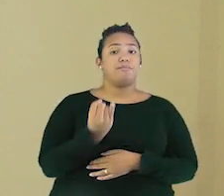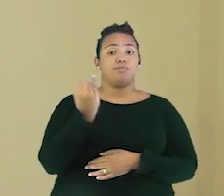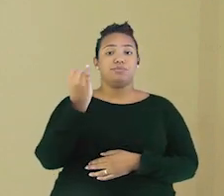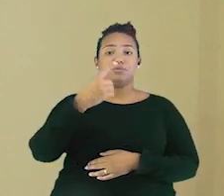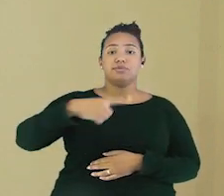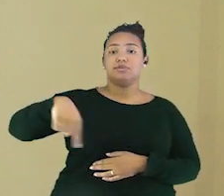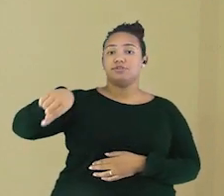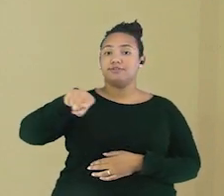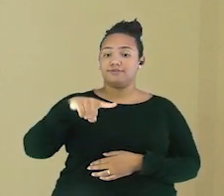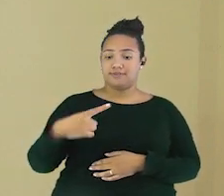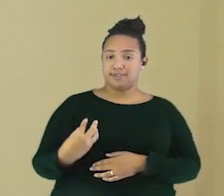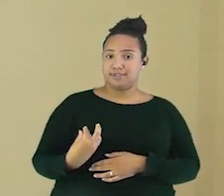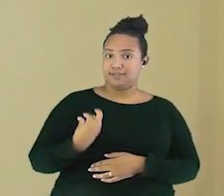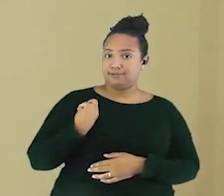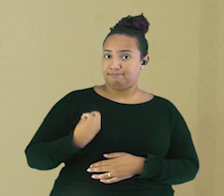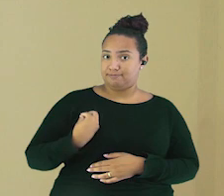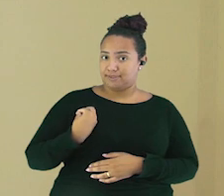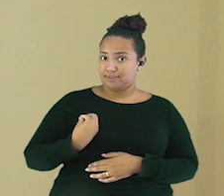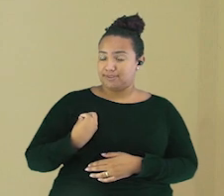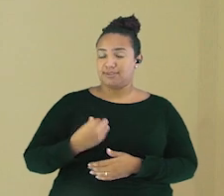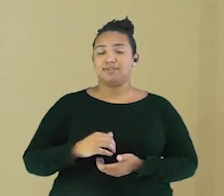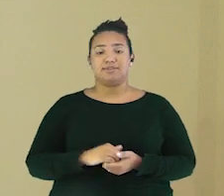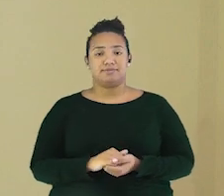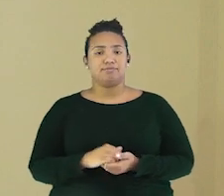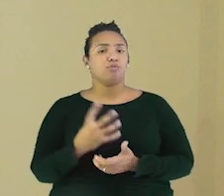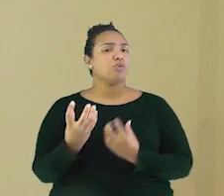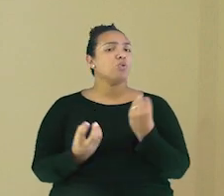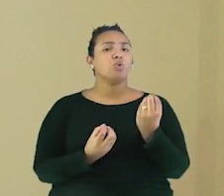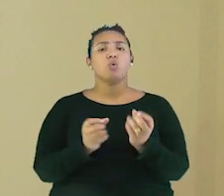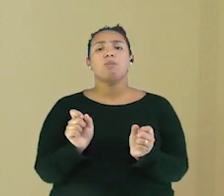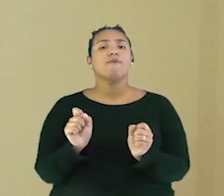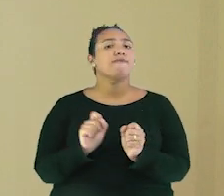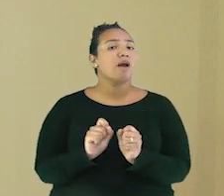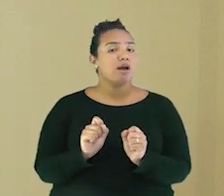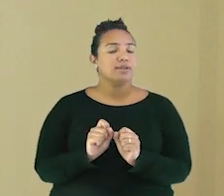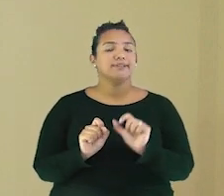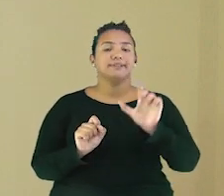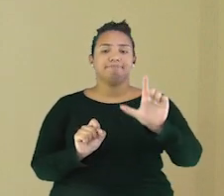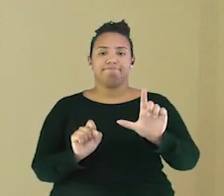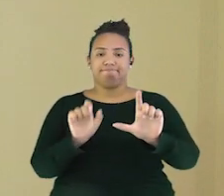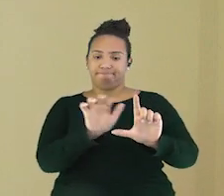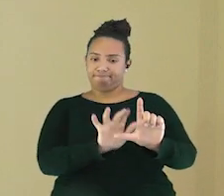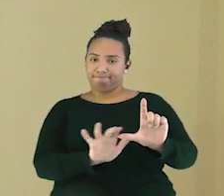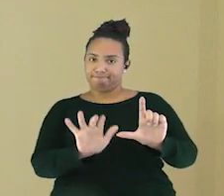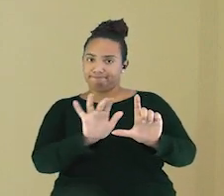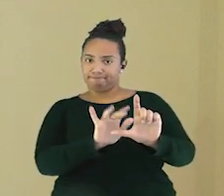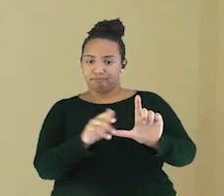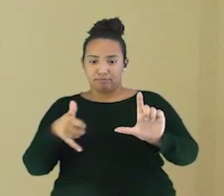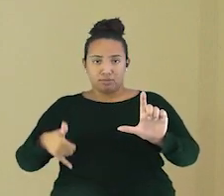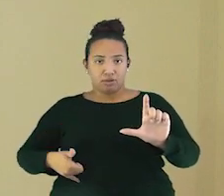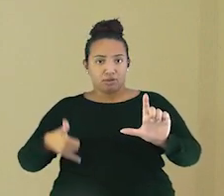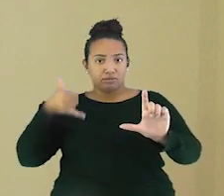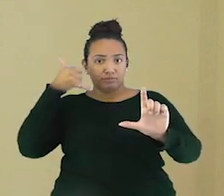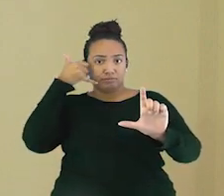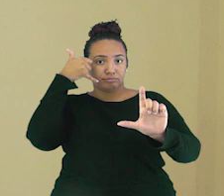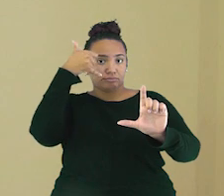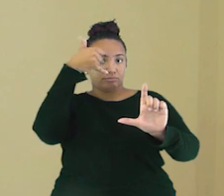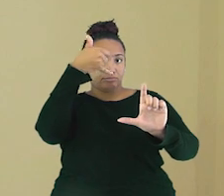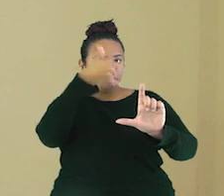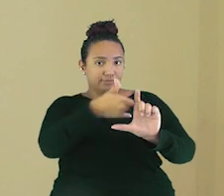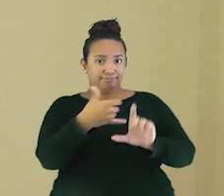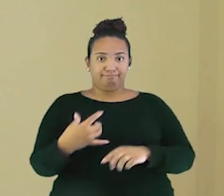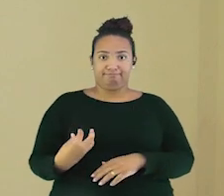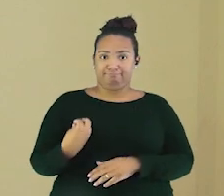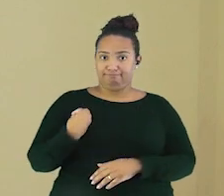nesta aula. Para fazer isso, é só apontar a câmera do seu celular para esse QR Code que aparece na tela e acessar a lista de